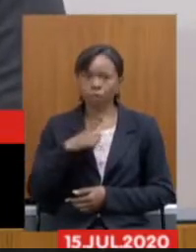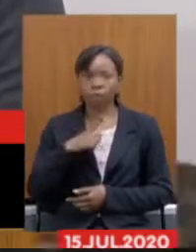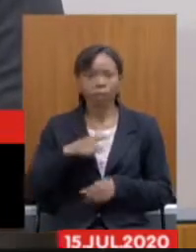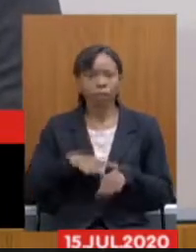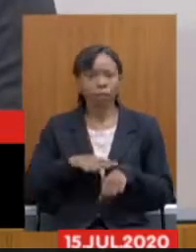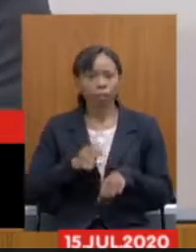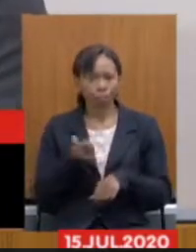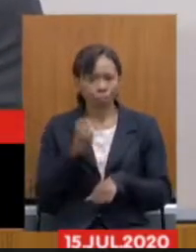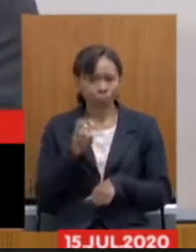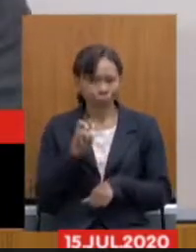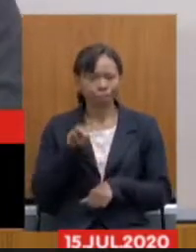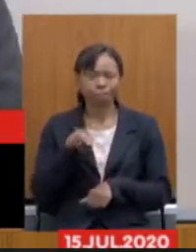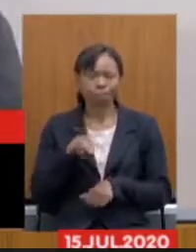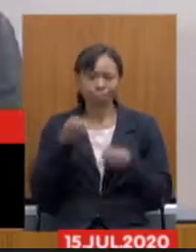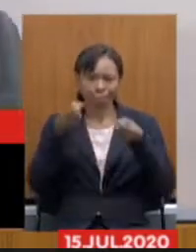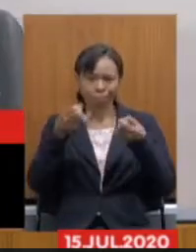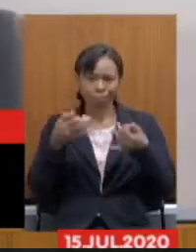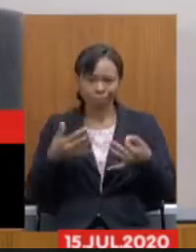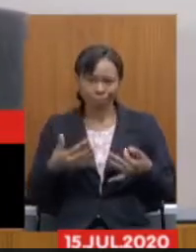para a sua exposição.